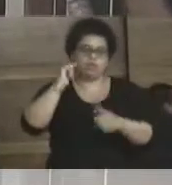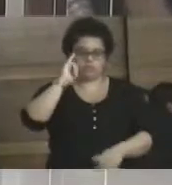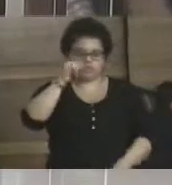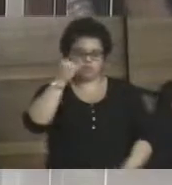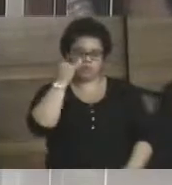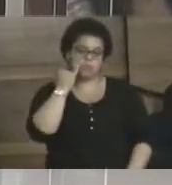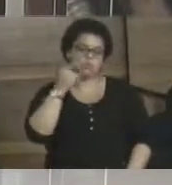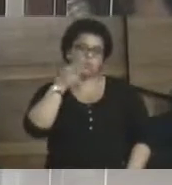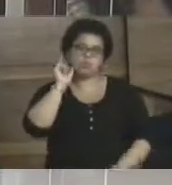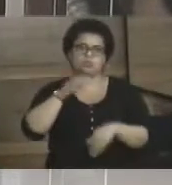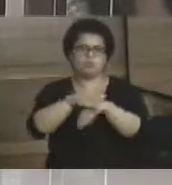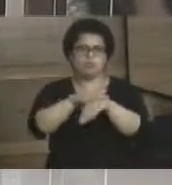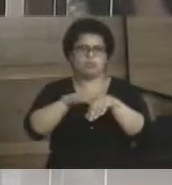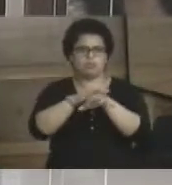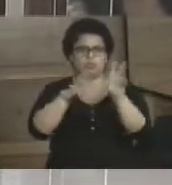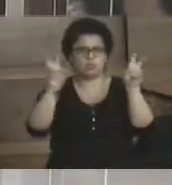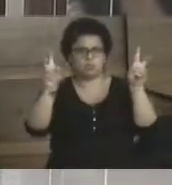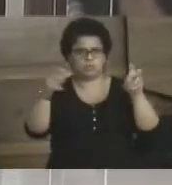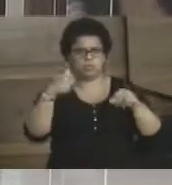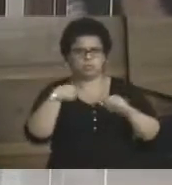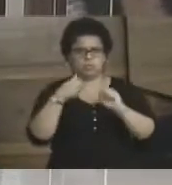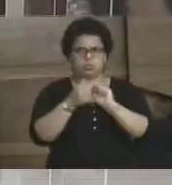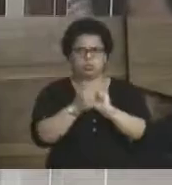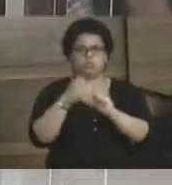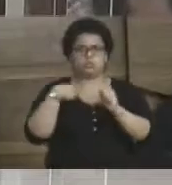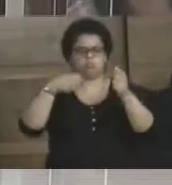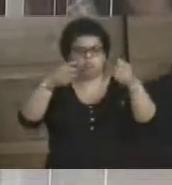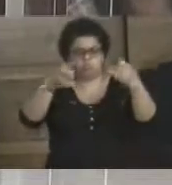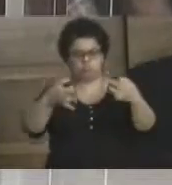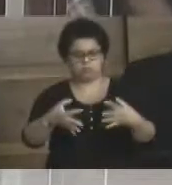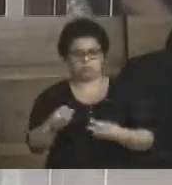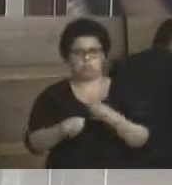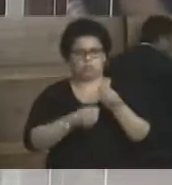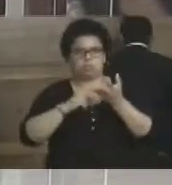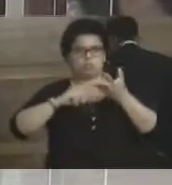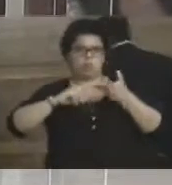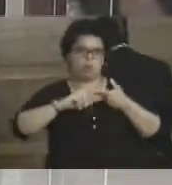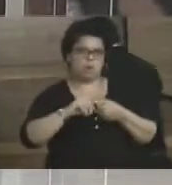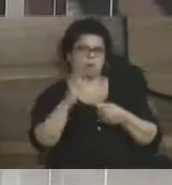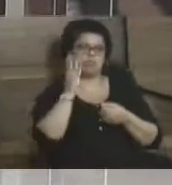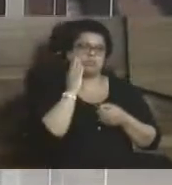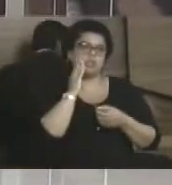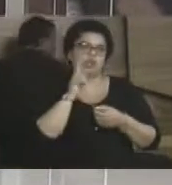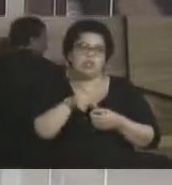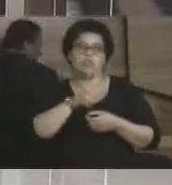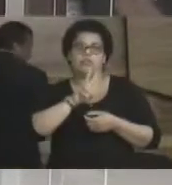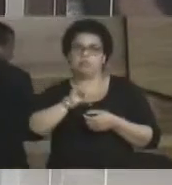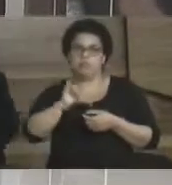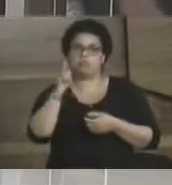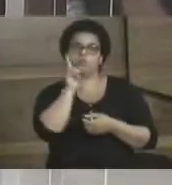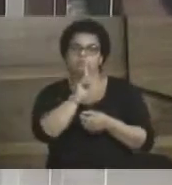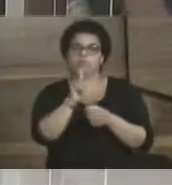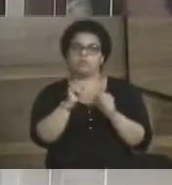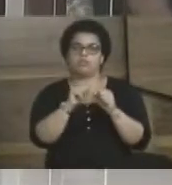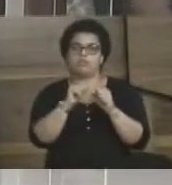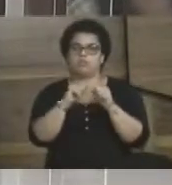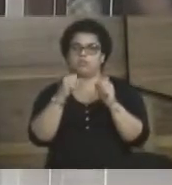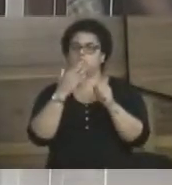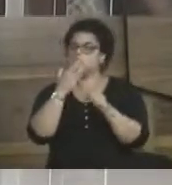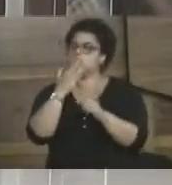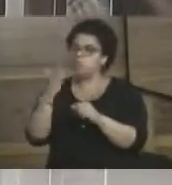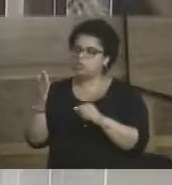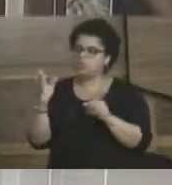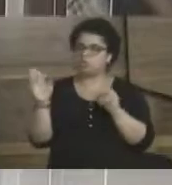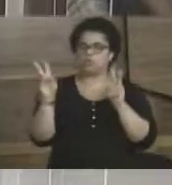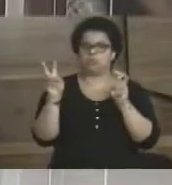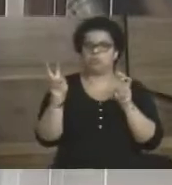ontem conversou sobre isso, não é, Jane? Comigo, eu expus para ela ter essa situação. Eu sei que ela vai subir com um pedido com relação a